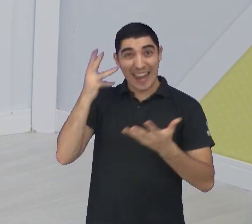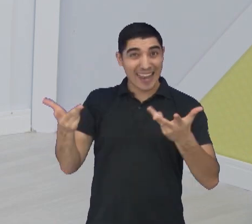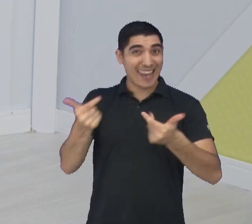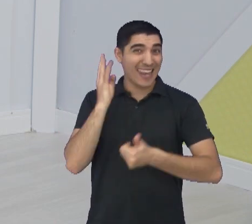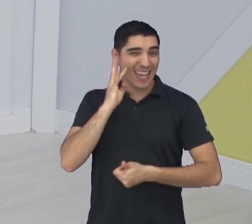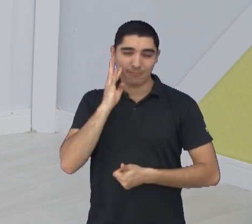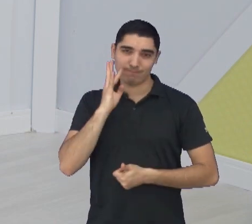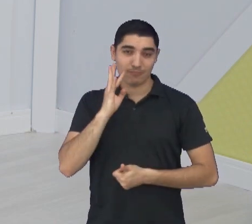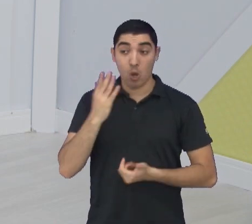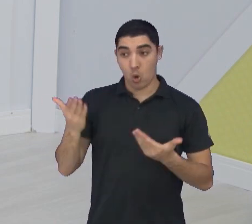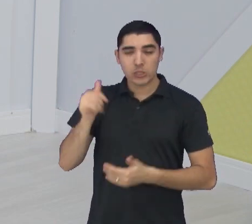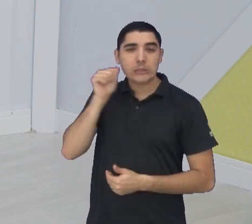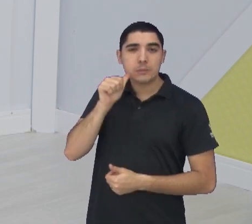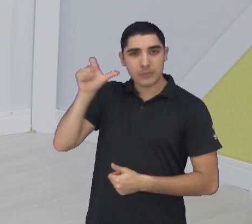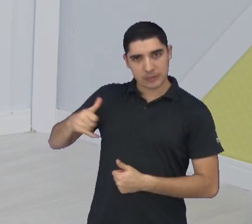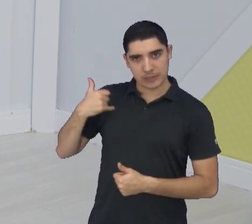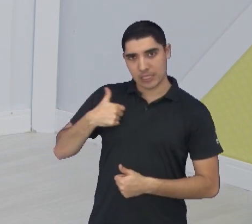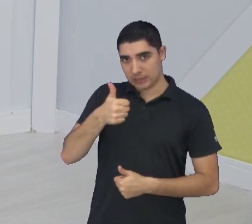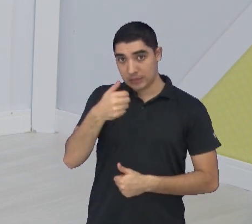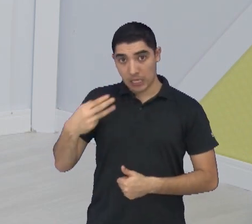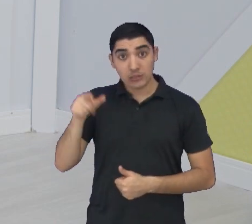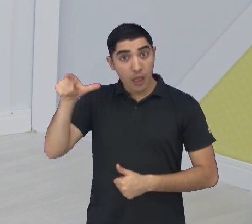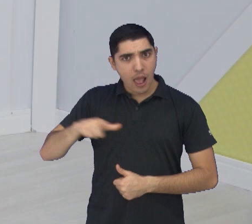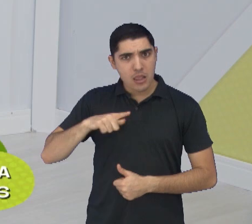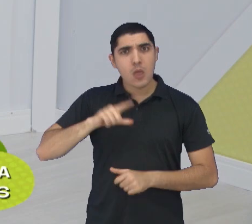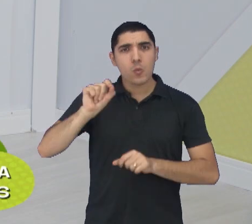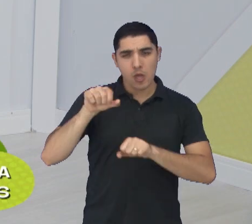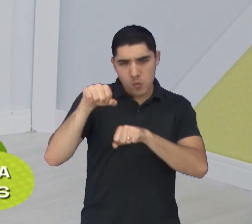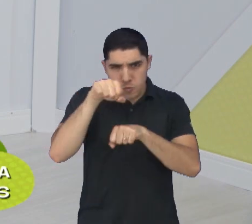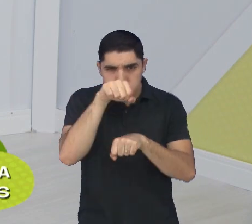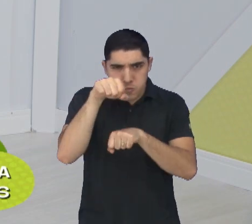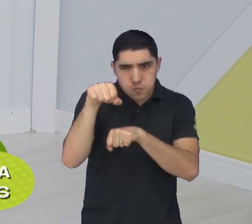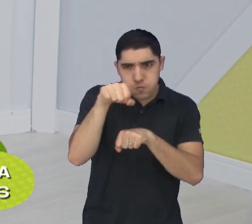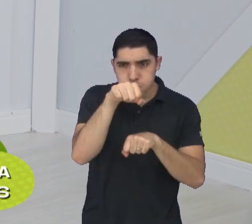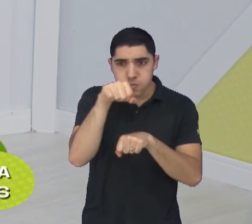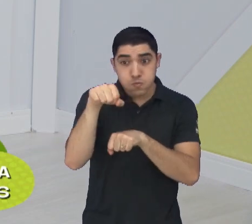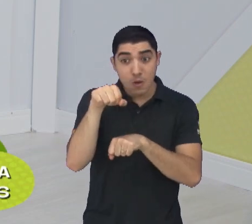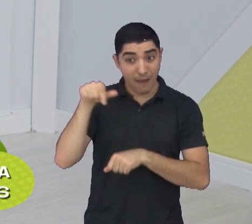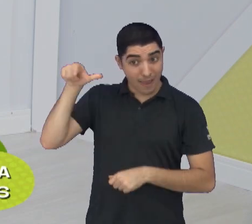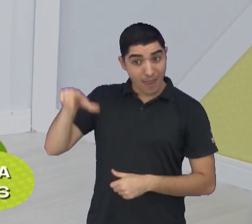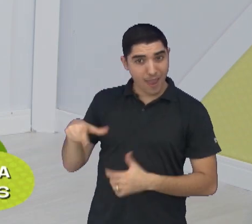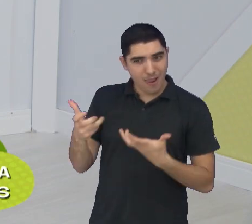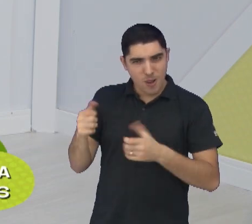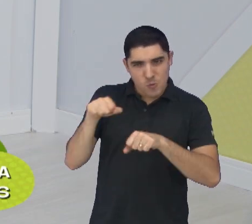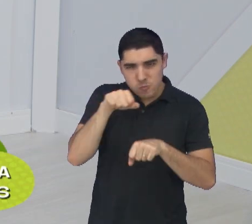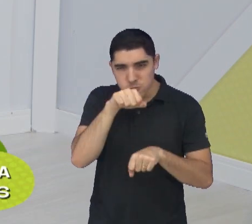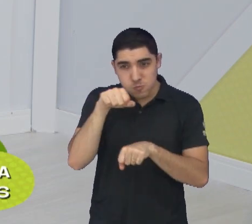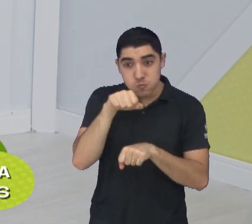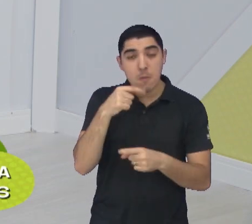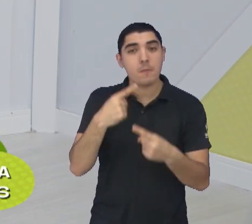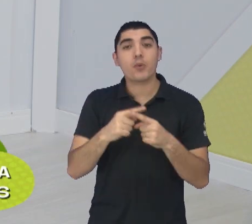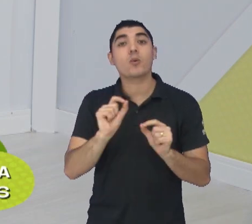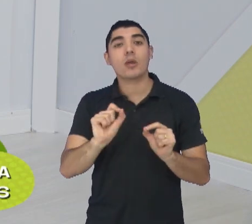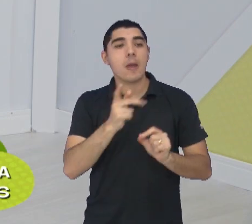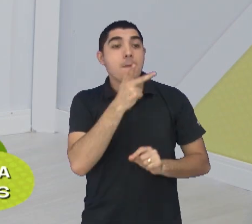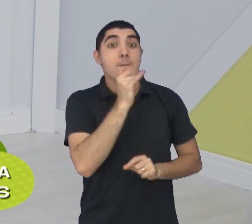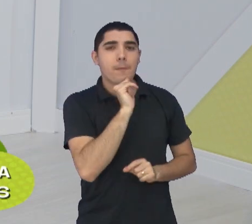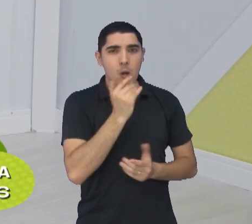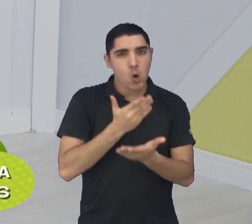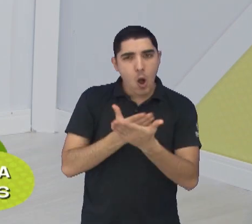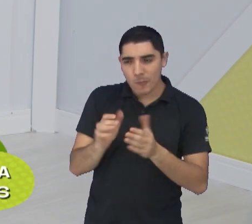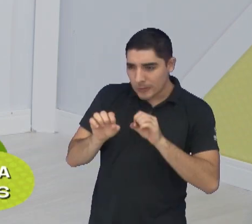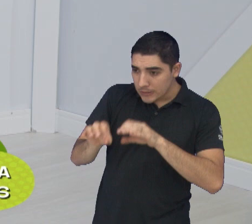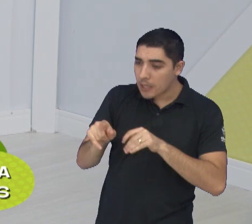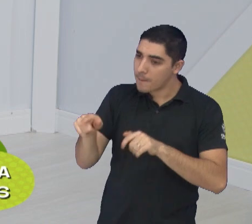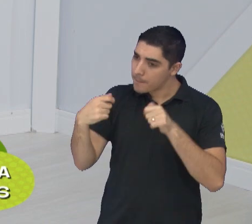menina que hoje tem 13 anos é lutadora de Muay Thai, e ela só se tornou lutadora porque o seu pai começou a ensinar